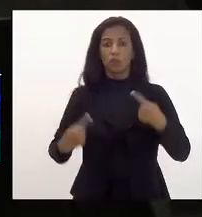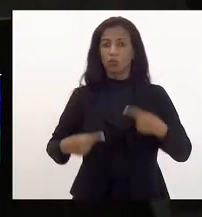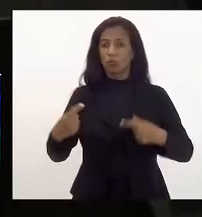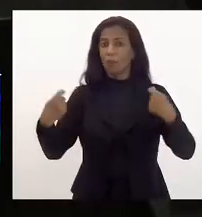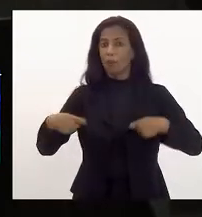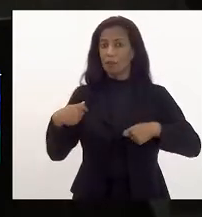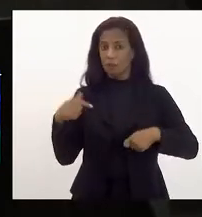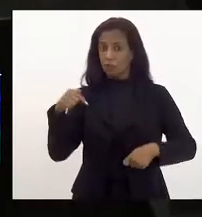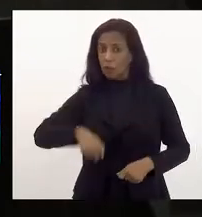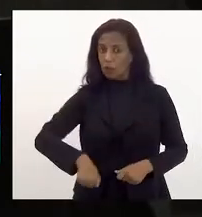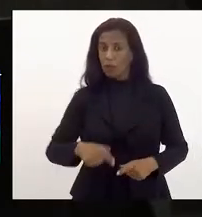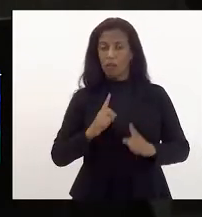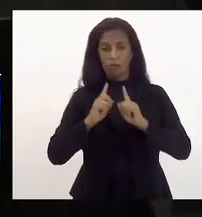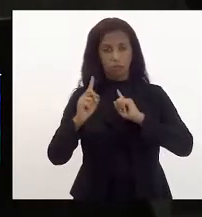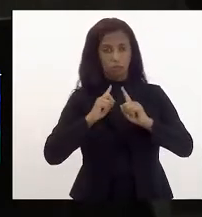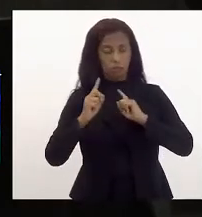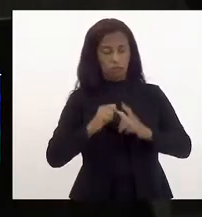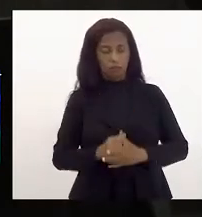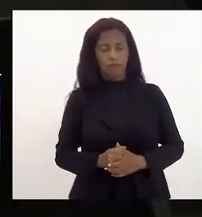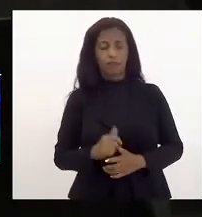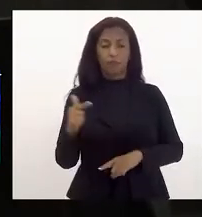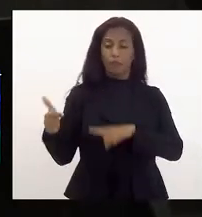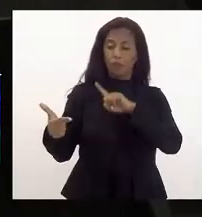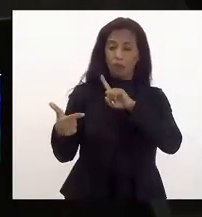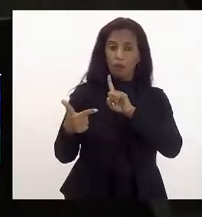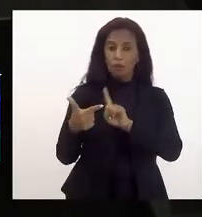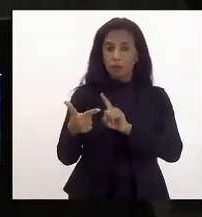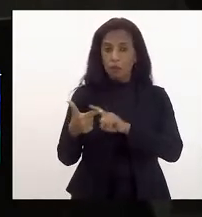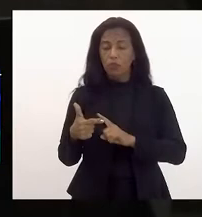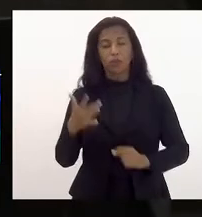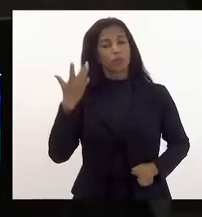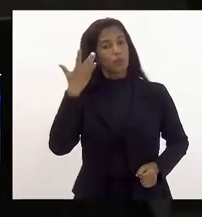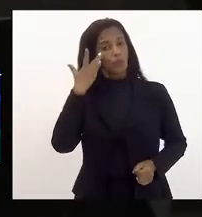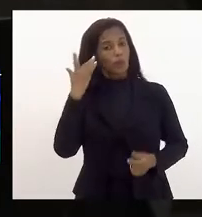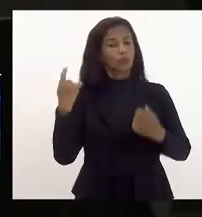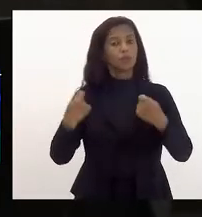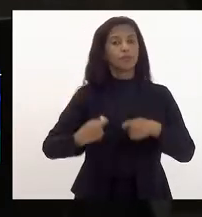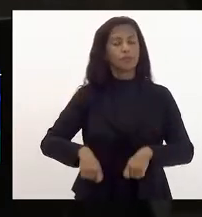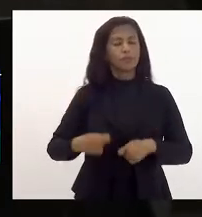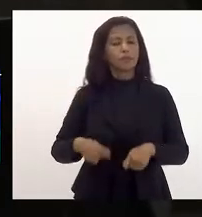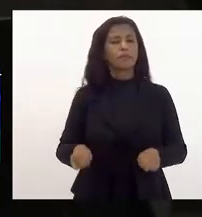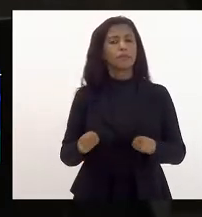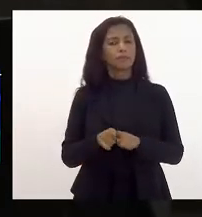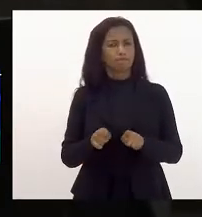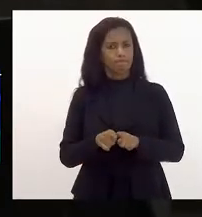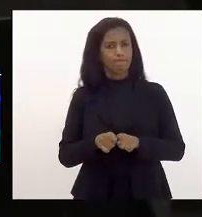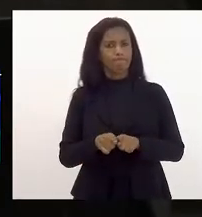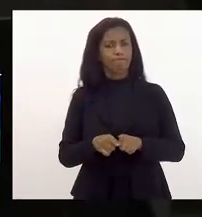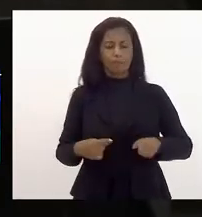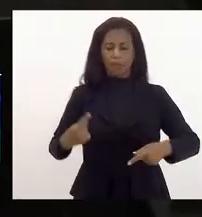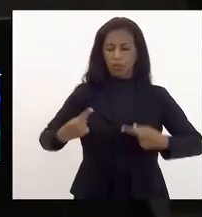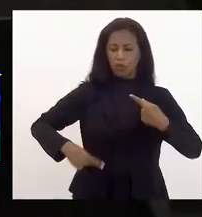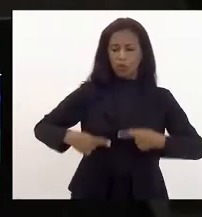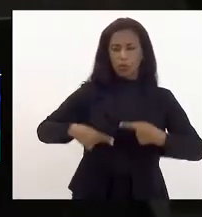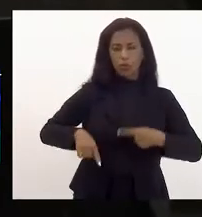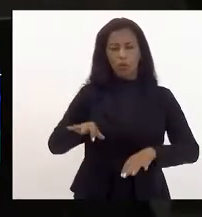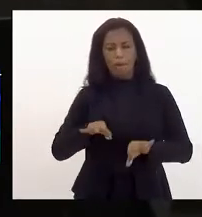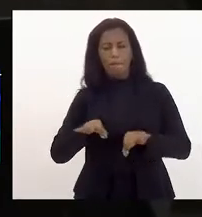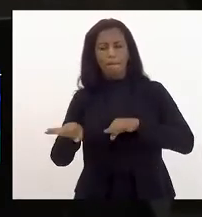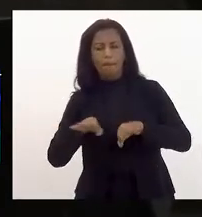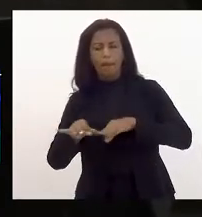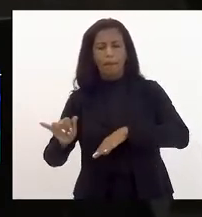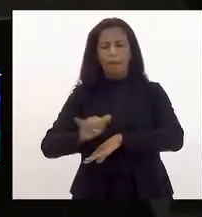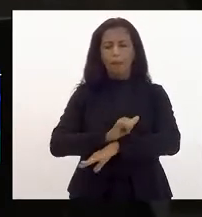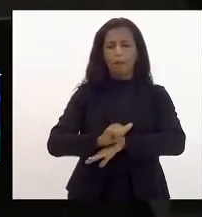e o segundo ponto o segundo ponto é que eu acho que a gente precisa na discussão do planejamento orçamentário e